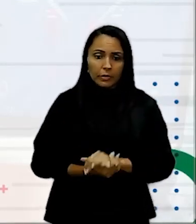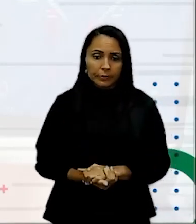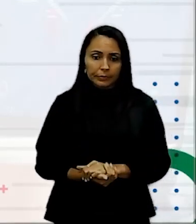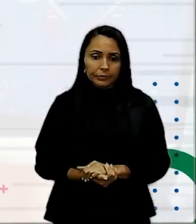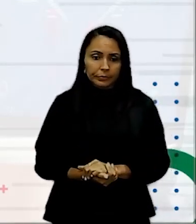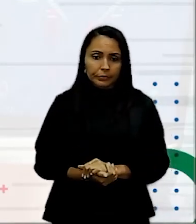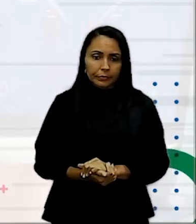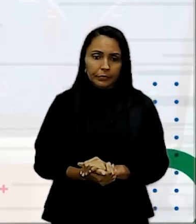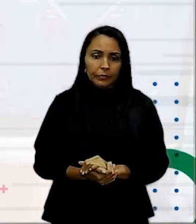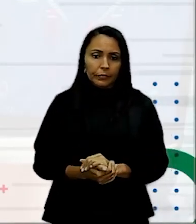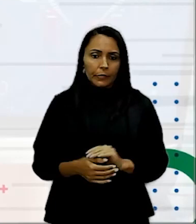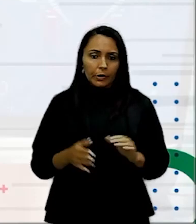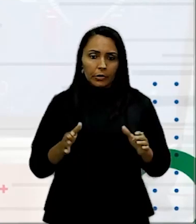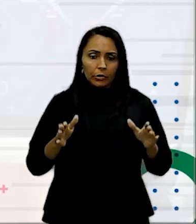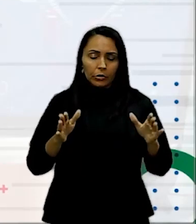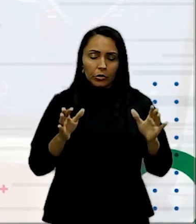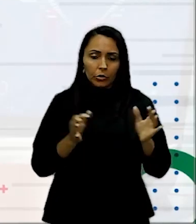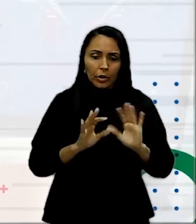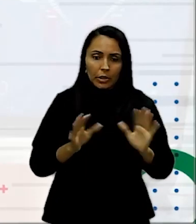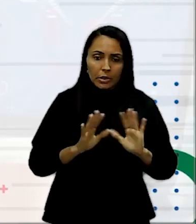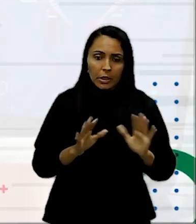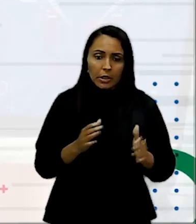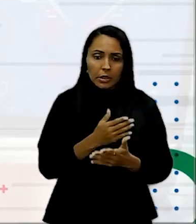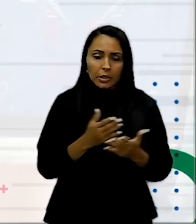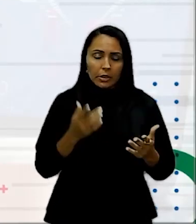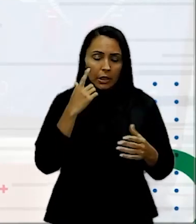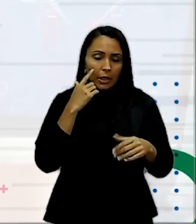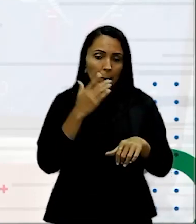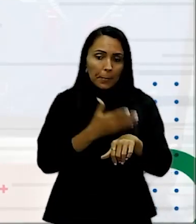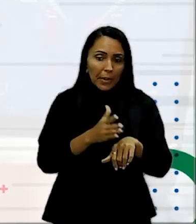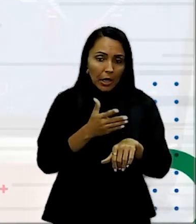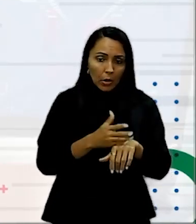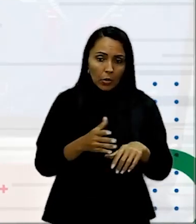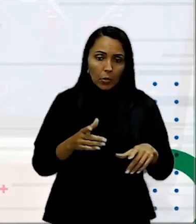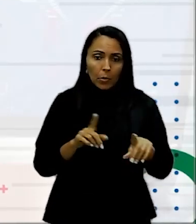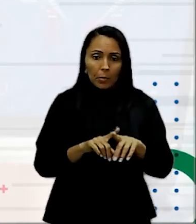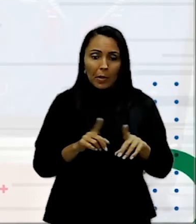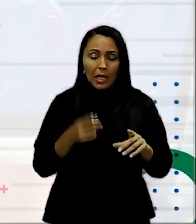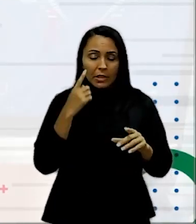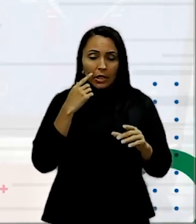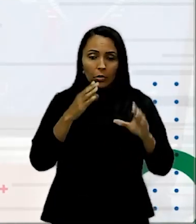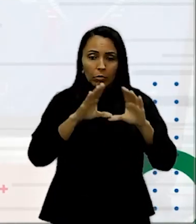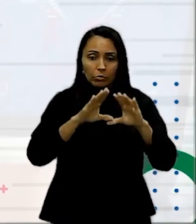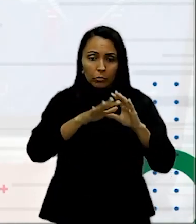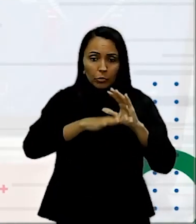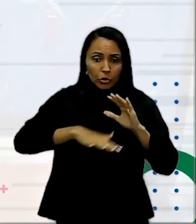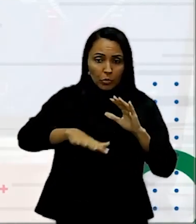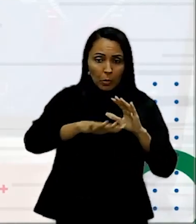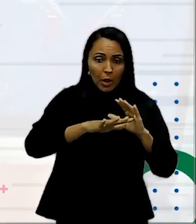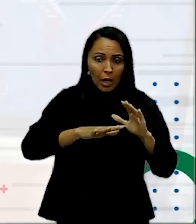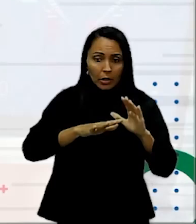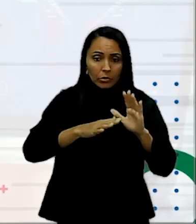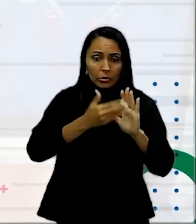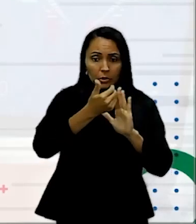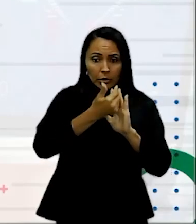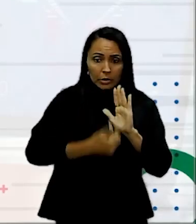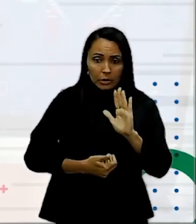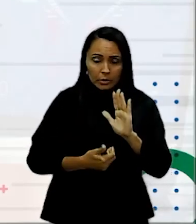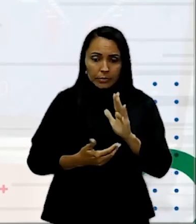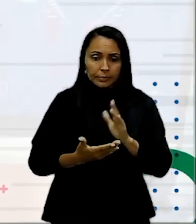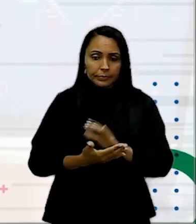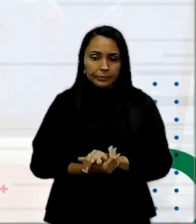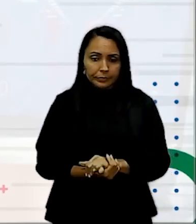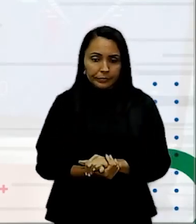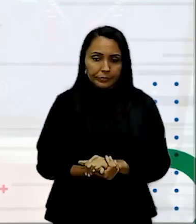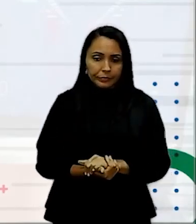quer dizer Só que o espaço tem que ser branco Mas é apenas esse espaço de respiro Digamos